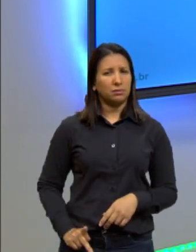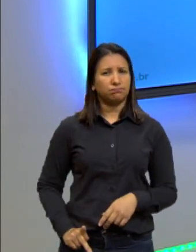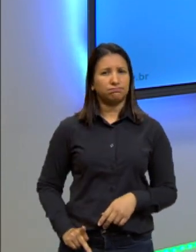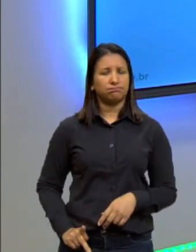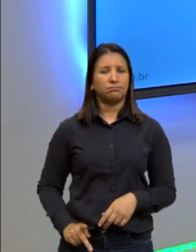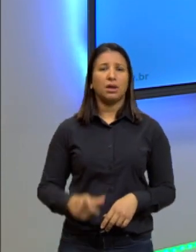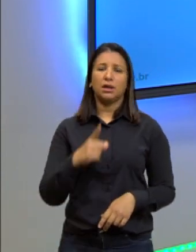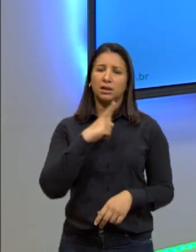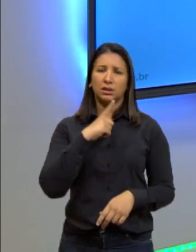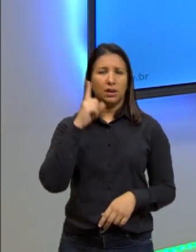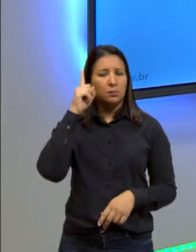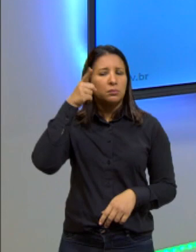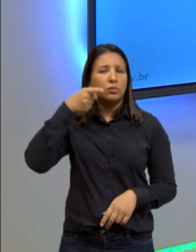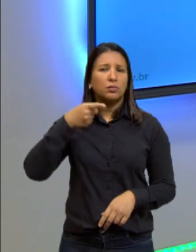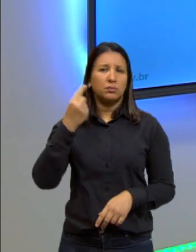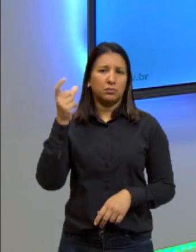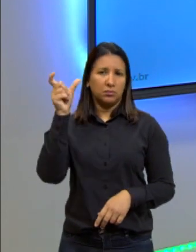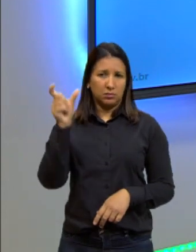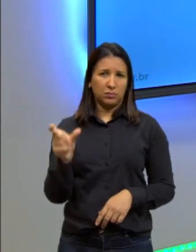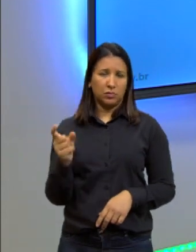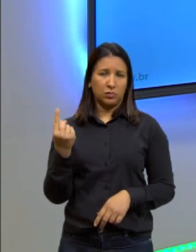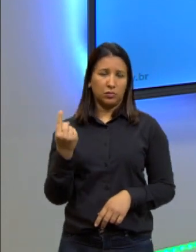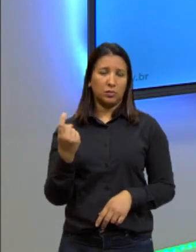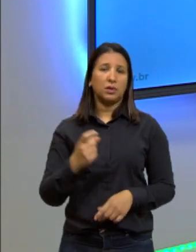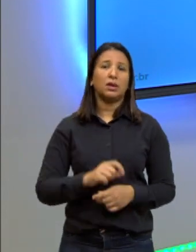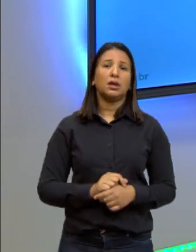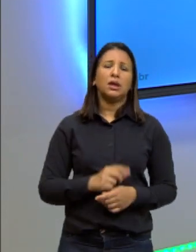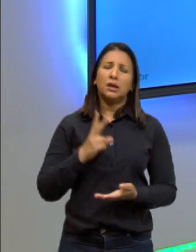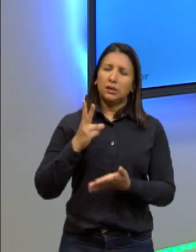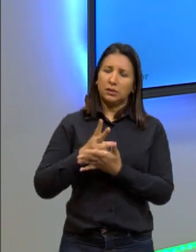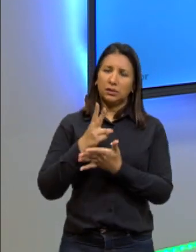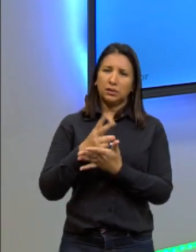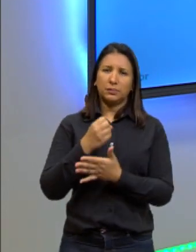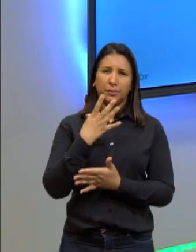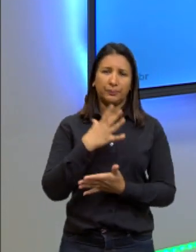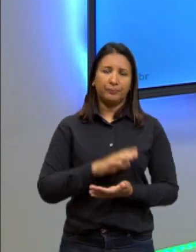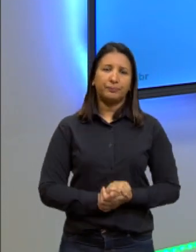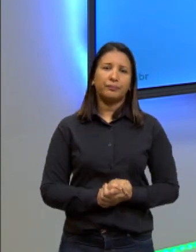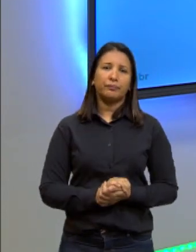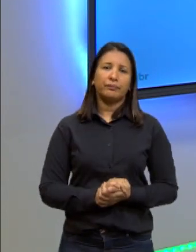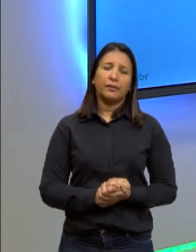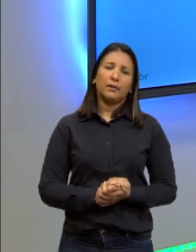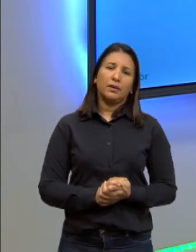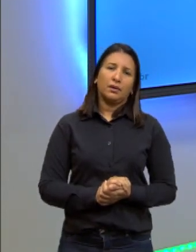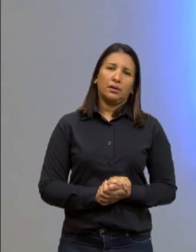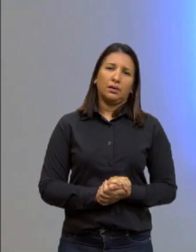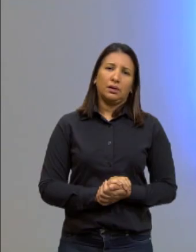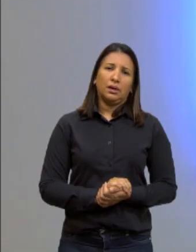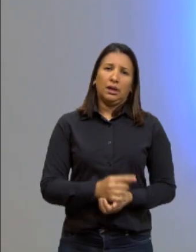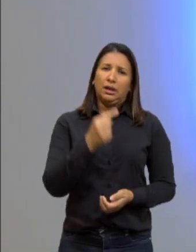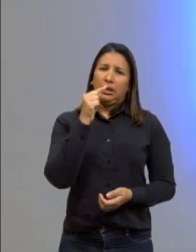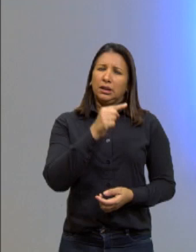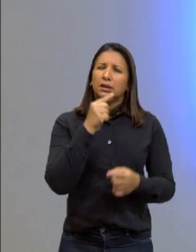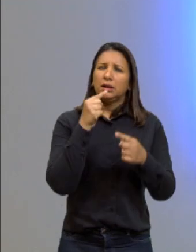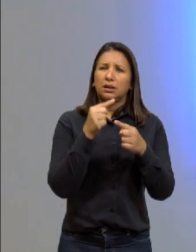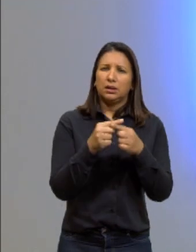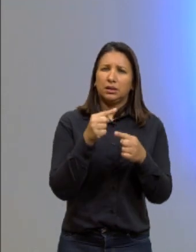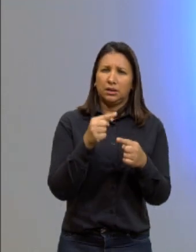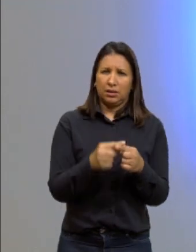que tem um dono, tá? Mas continuando, ela começa bem. Ponto. Isso porque